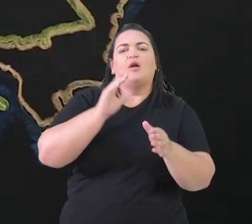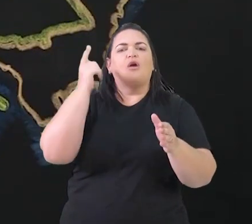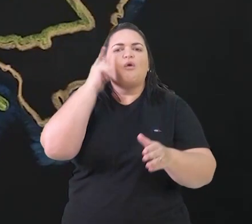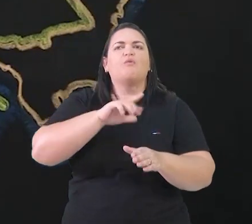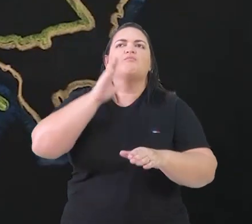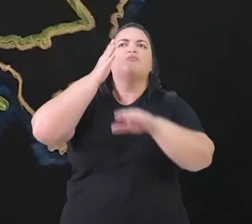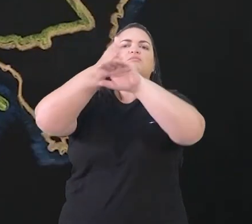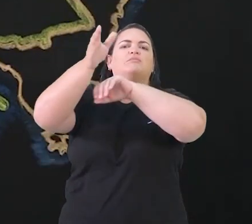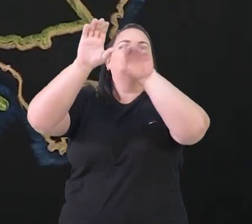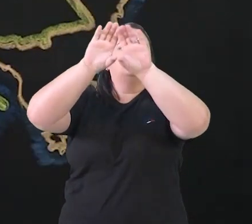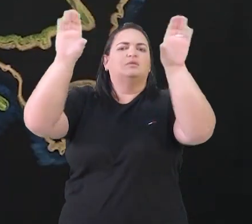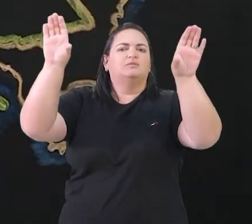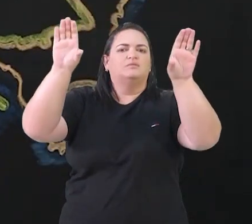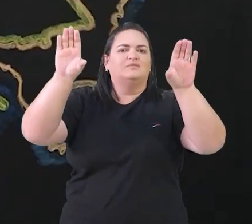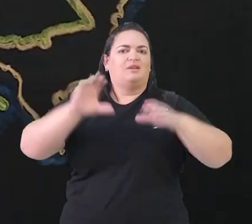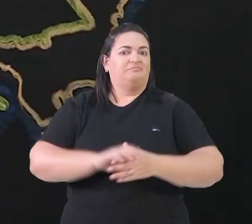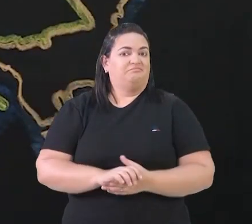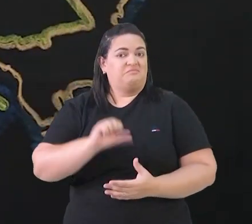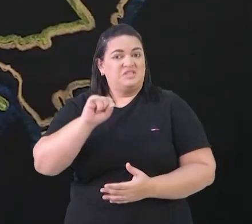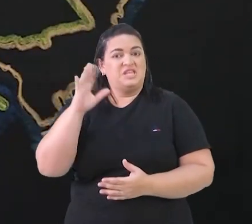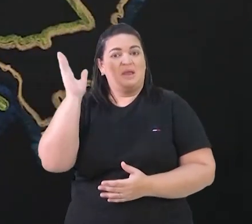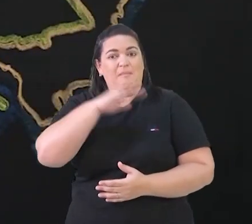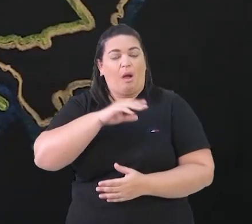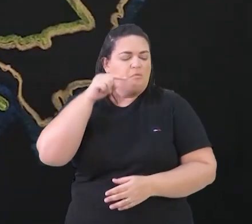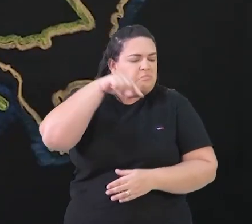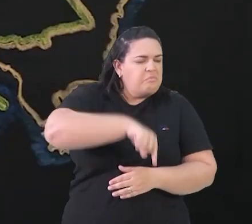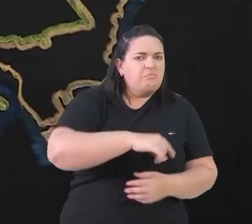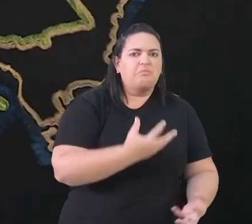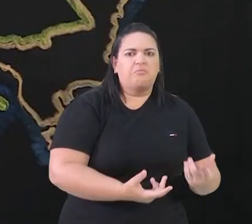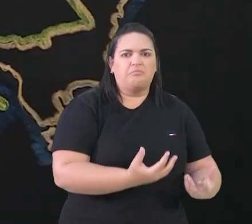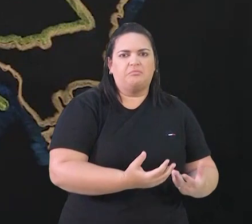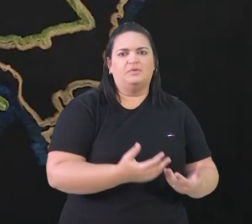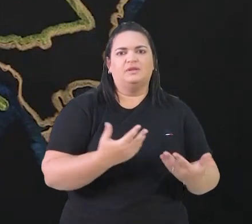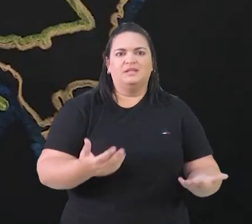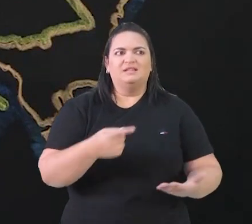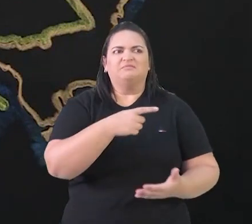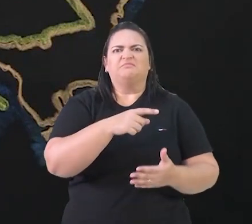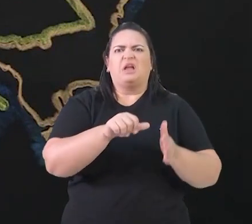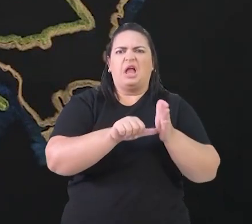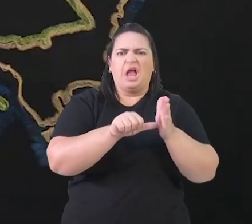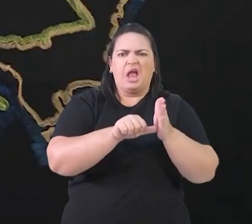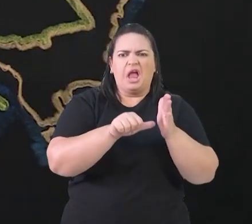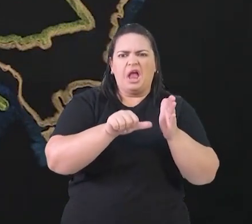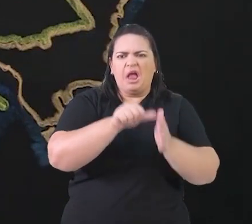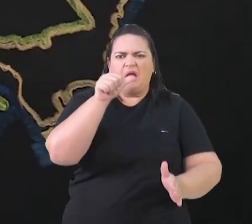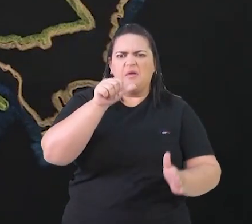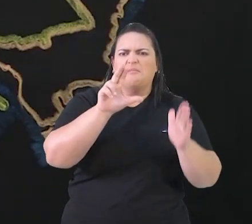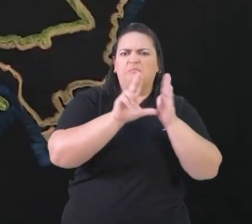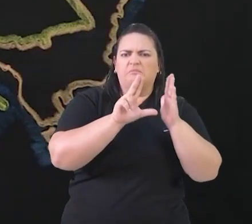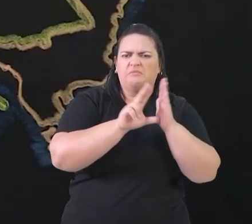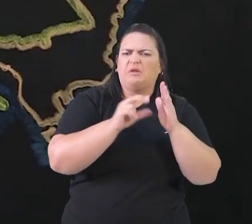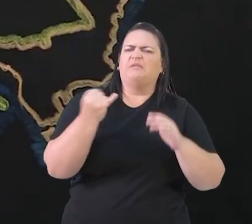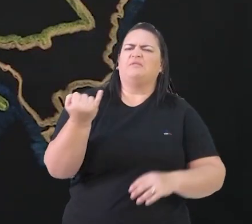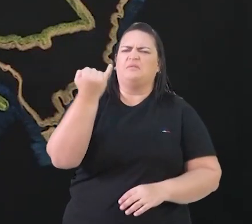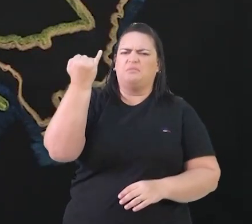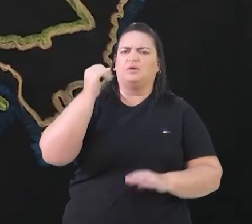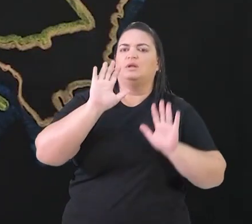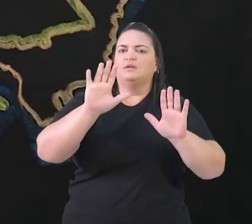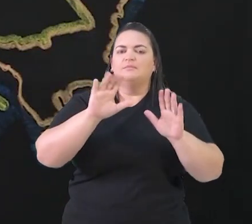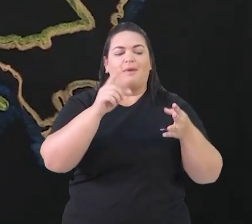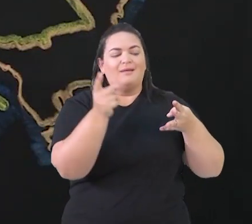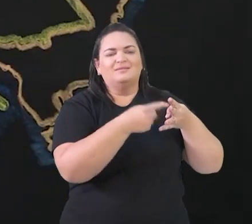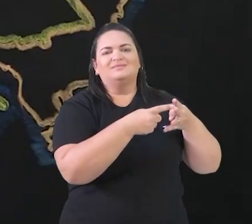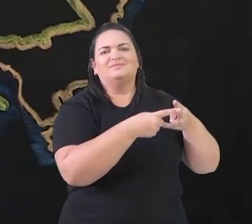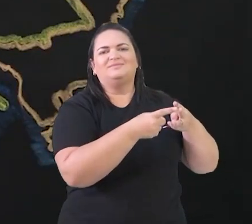caminho já te está reservado. Então, repara que esse primeiro passo de Lutero foi muito importante, mas outros vieram. Por exemplo,